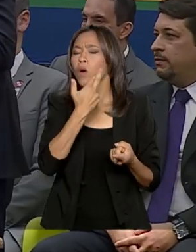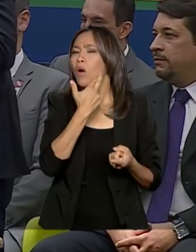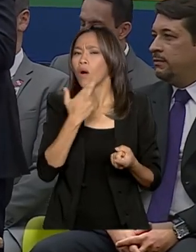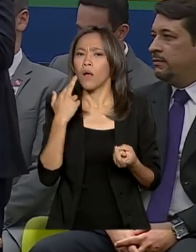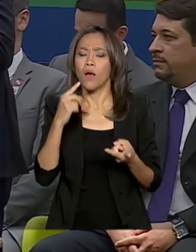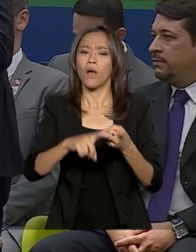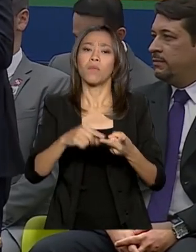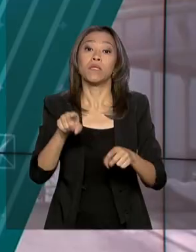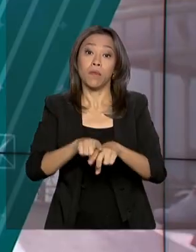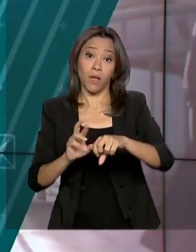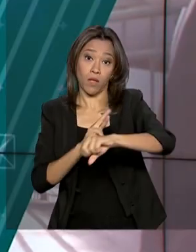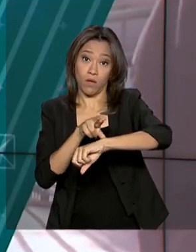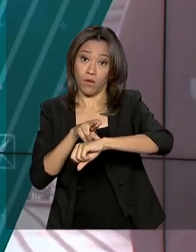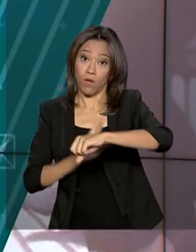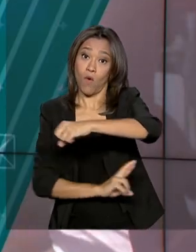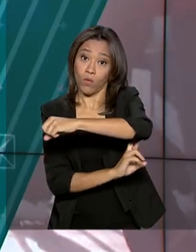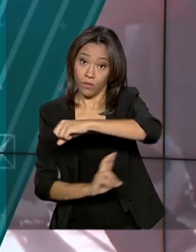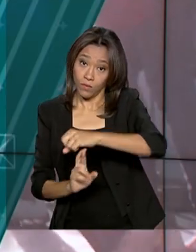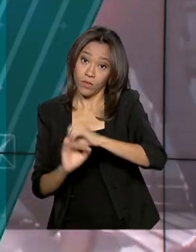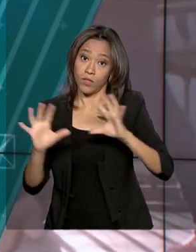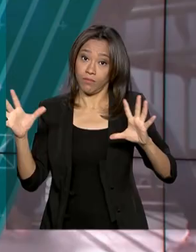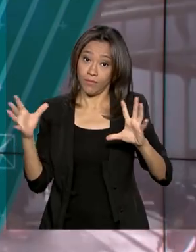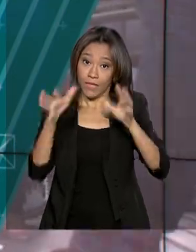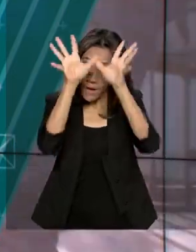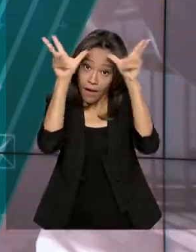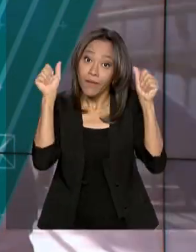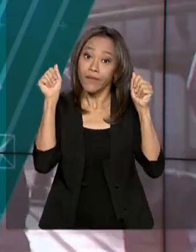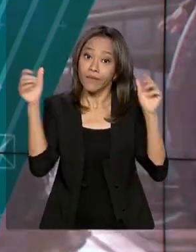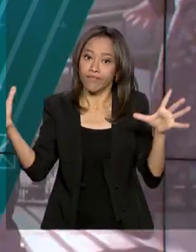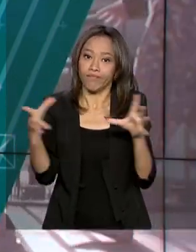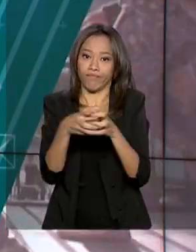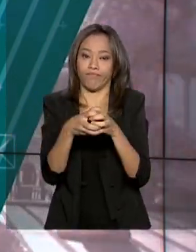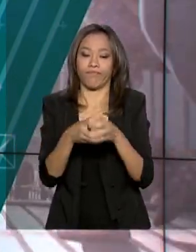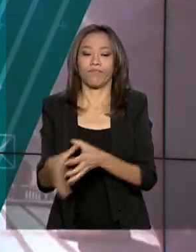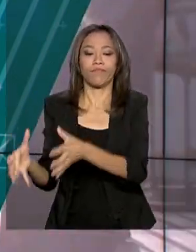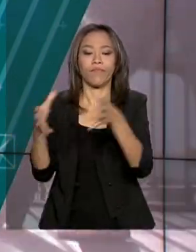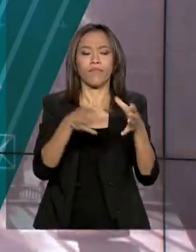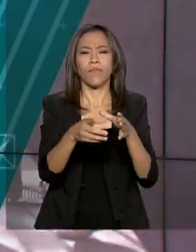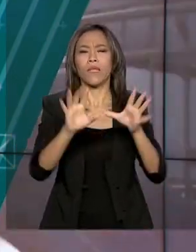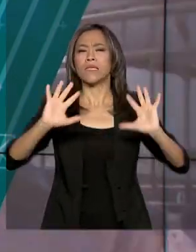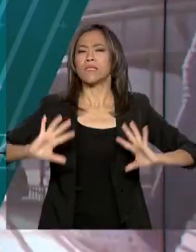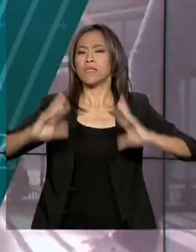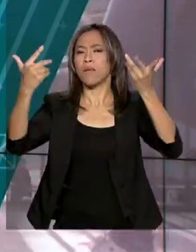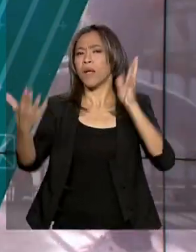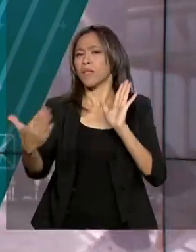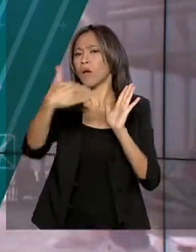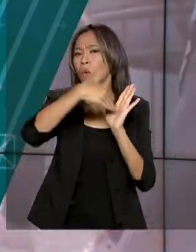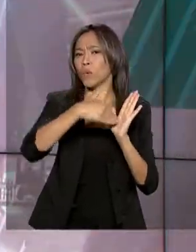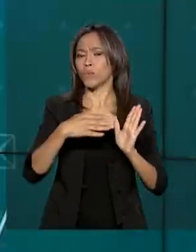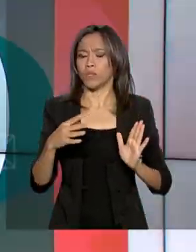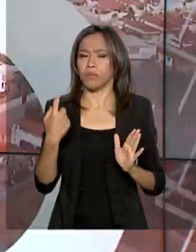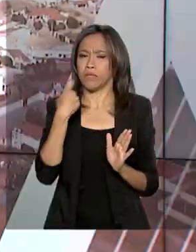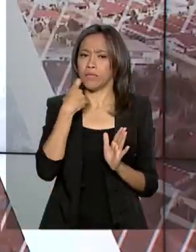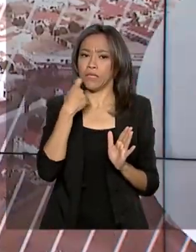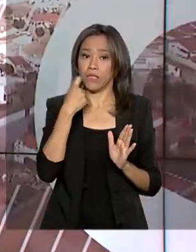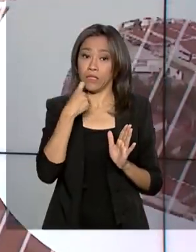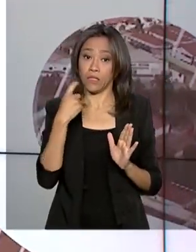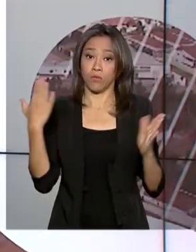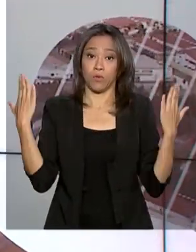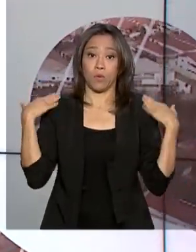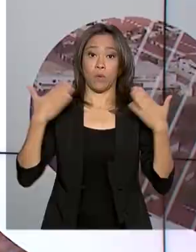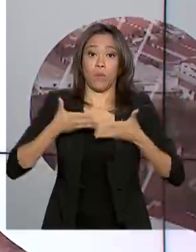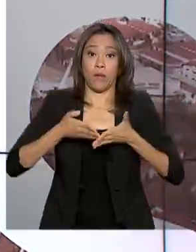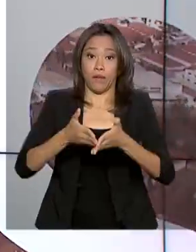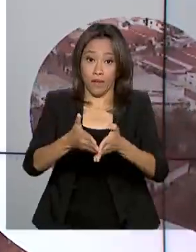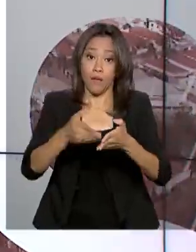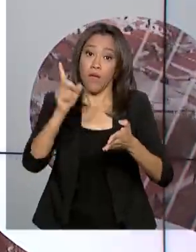Acre e Rondônia. No dia do marinheiro, celebrado na última sexta-feira, o presidente Jair Bolsonaro disse que é preciso